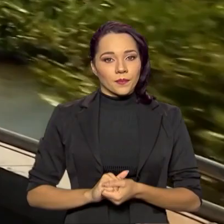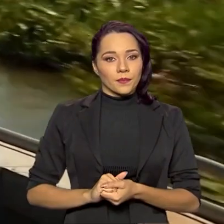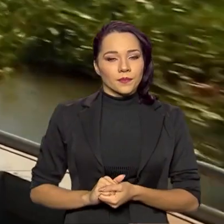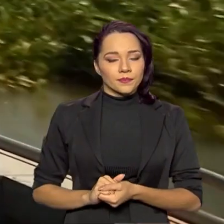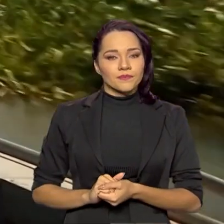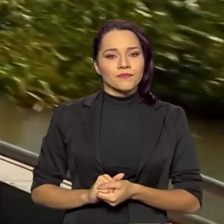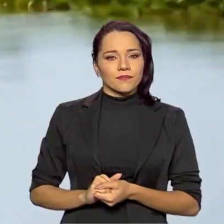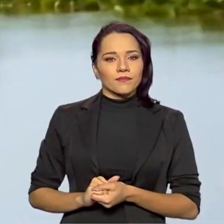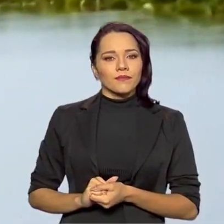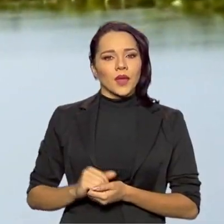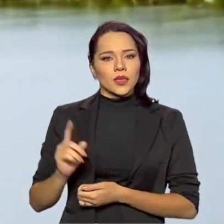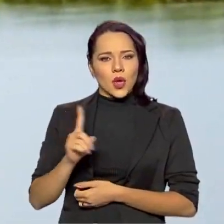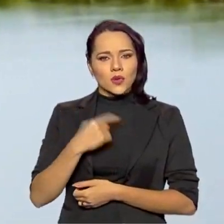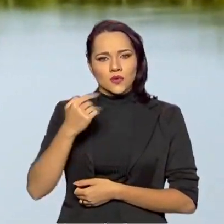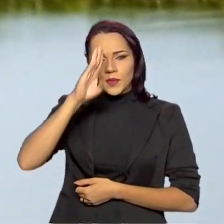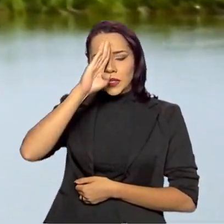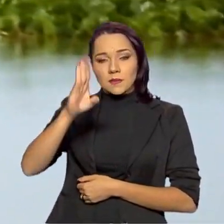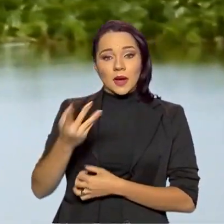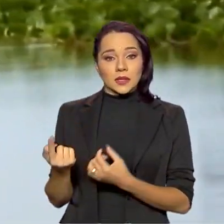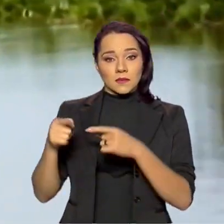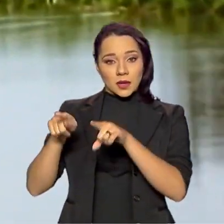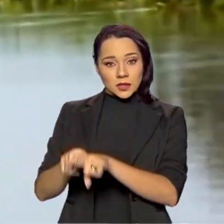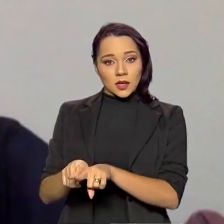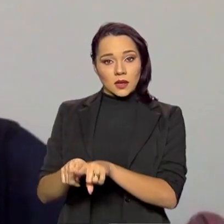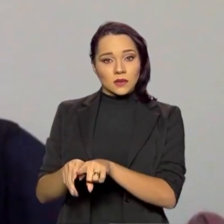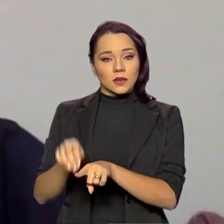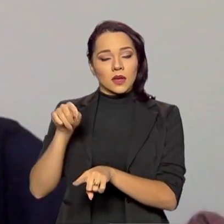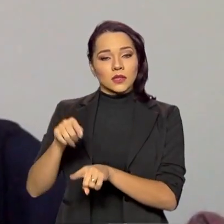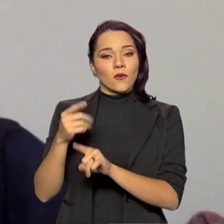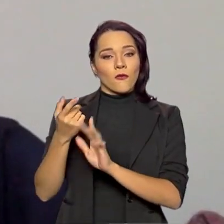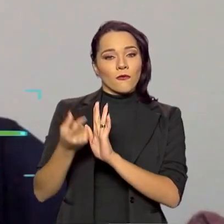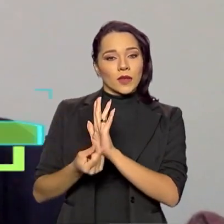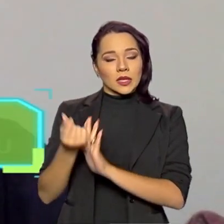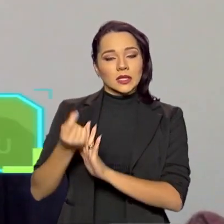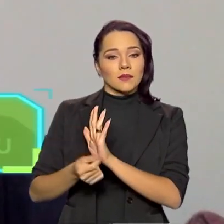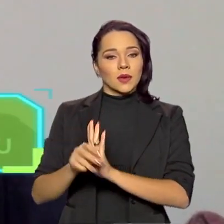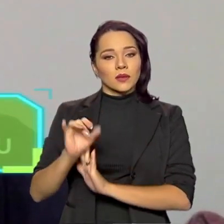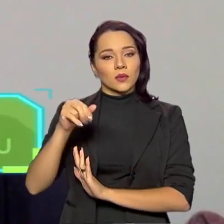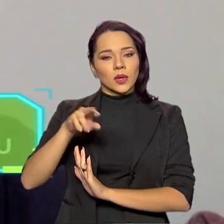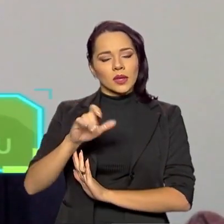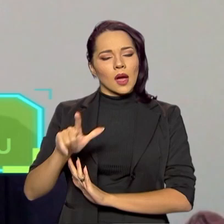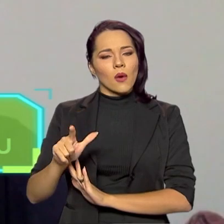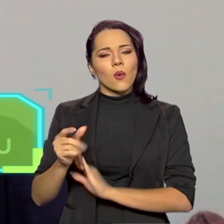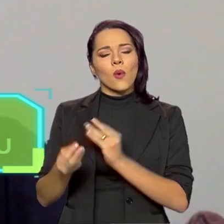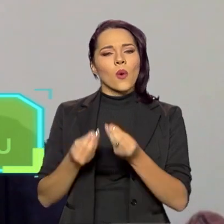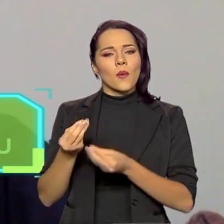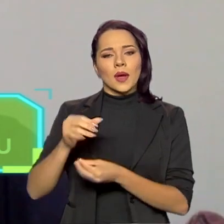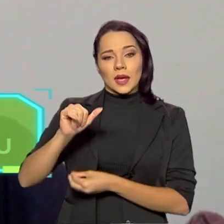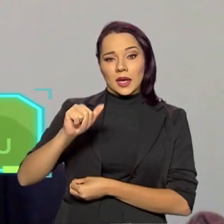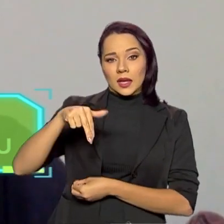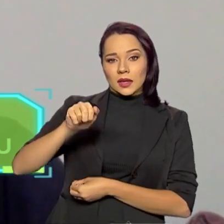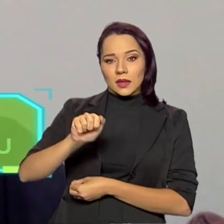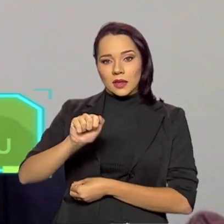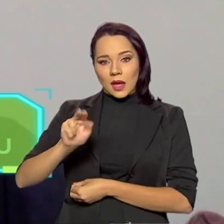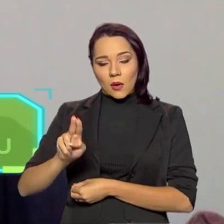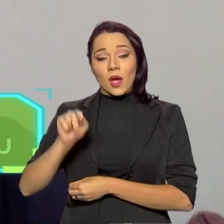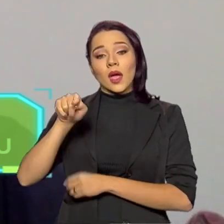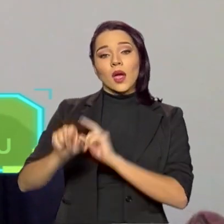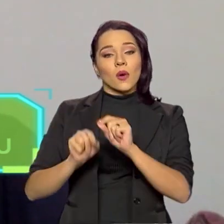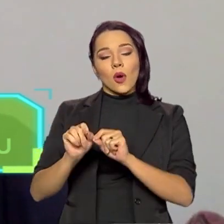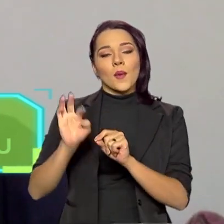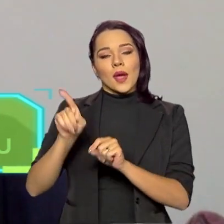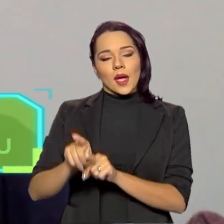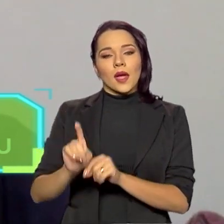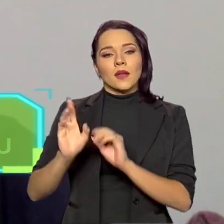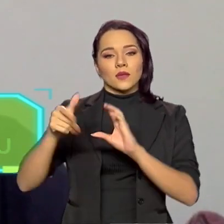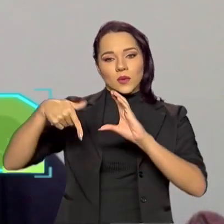Os nossos principais parceiros, o financiamento do INAU se dá graças ao CNPq, que é o Conselho Nacional